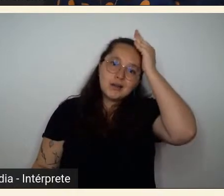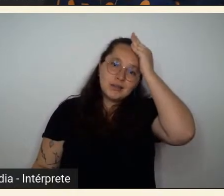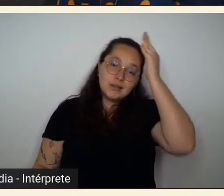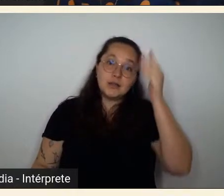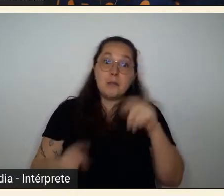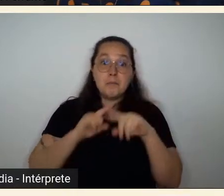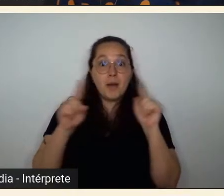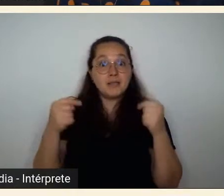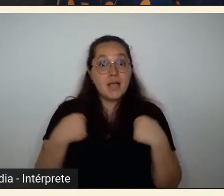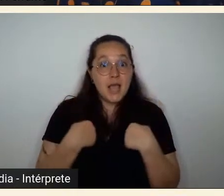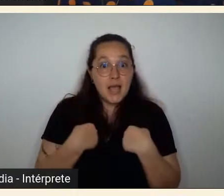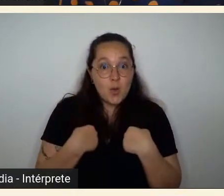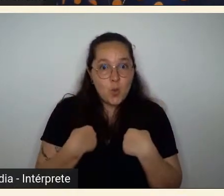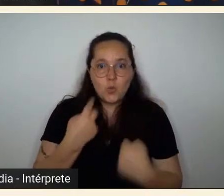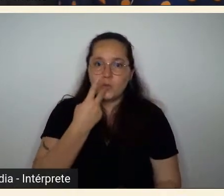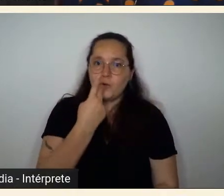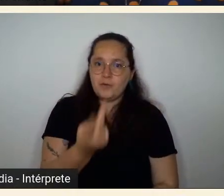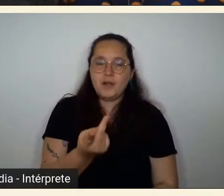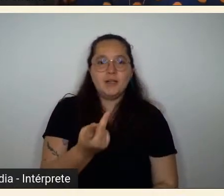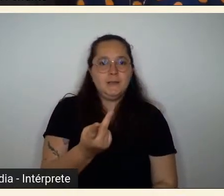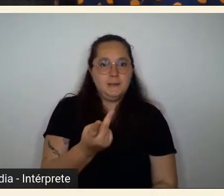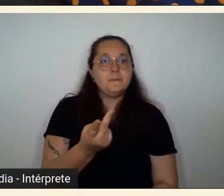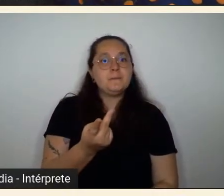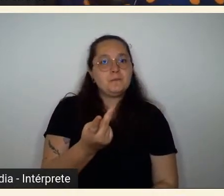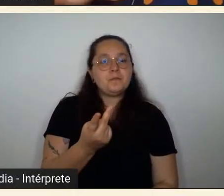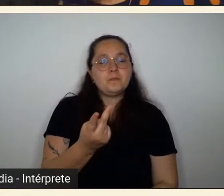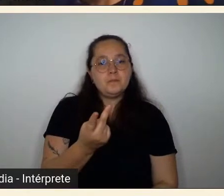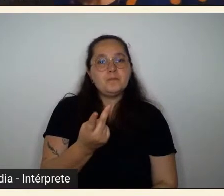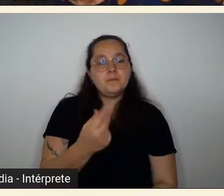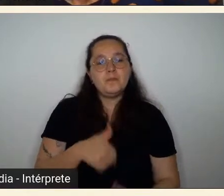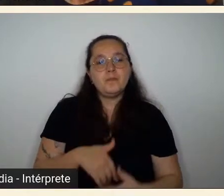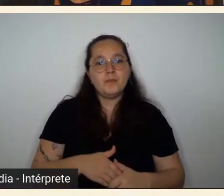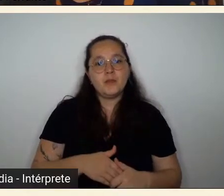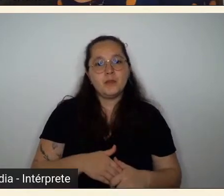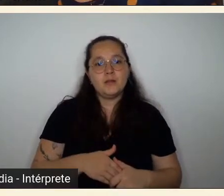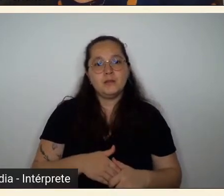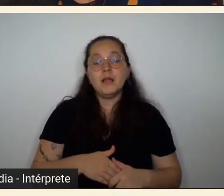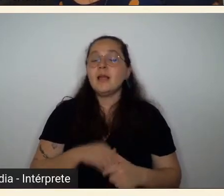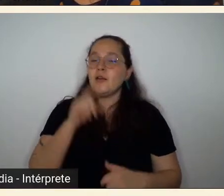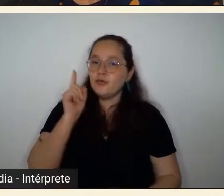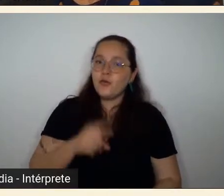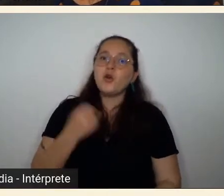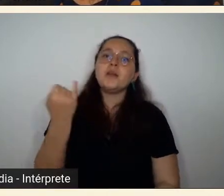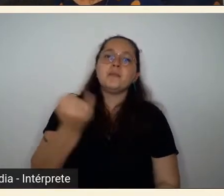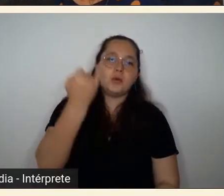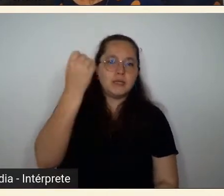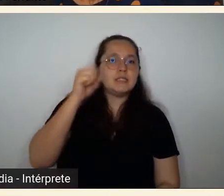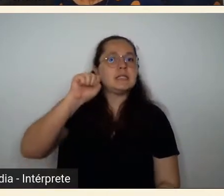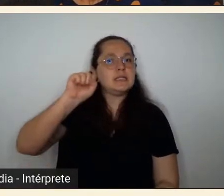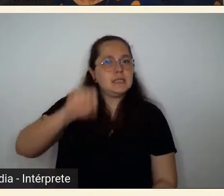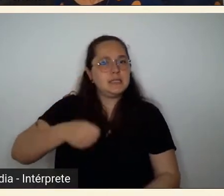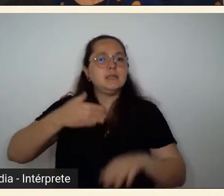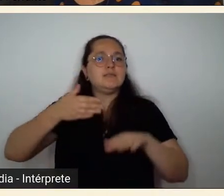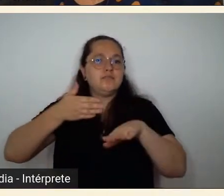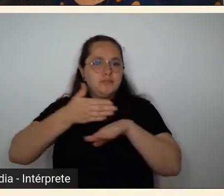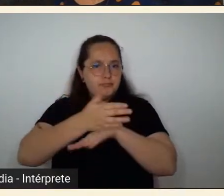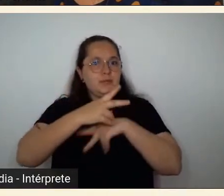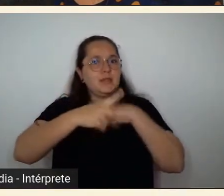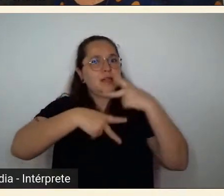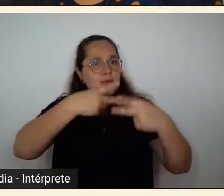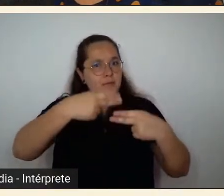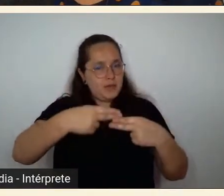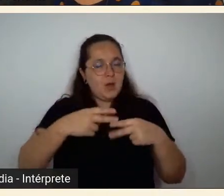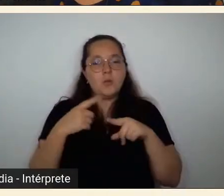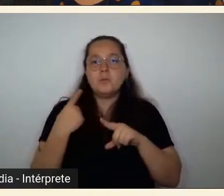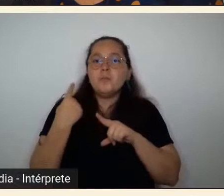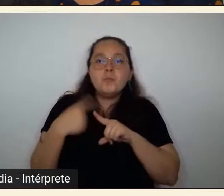sigo que é essa questão da musealização das obras foi importante essa participação na Bienal porque trouxe